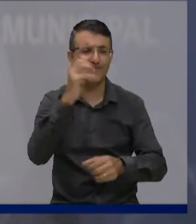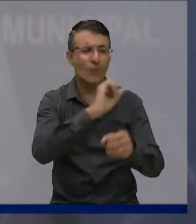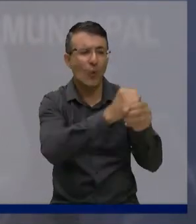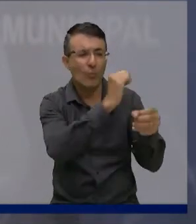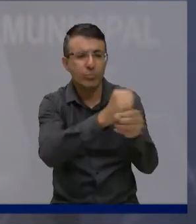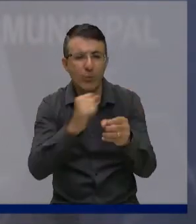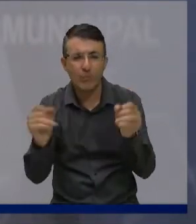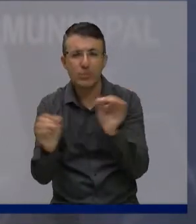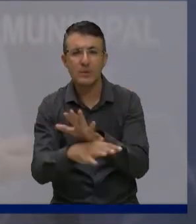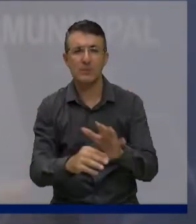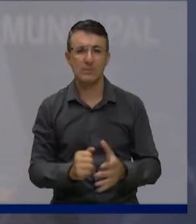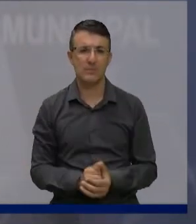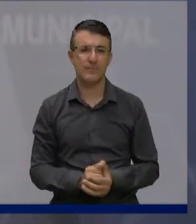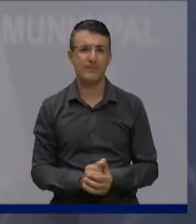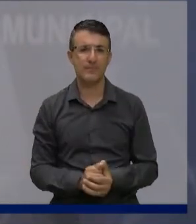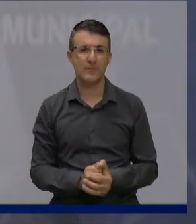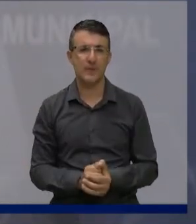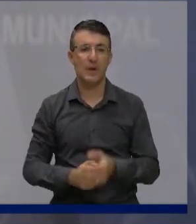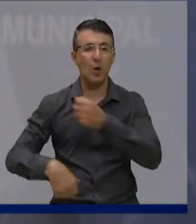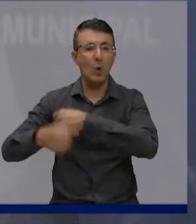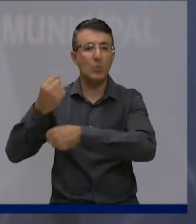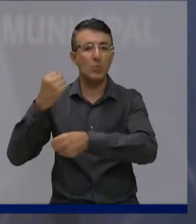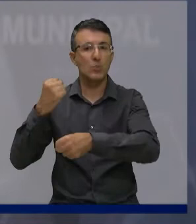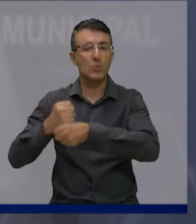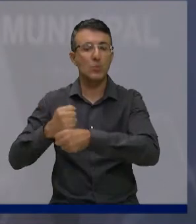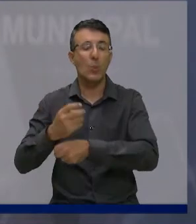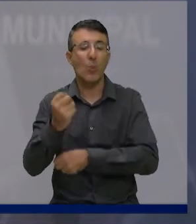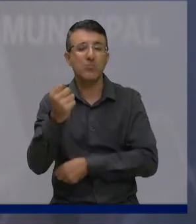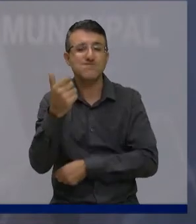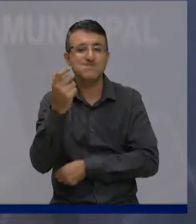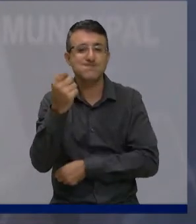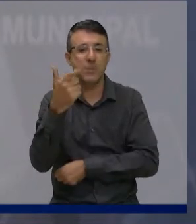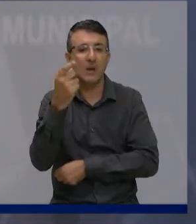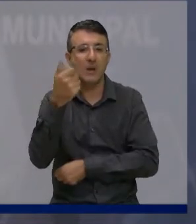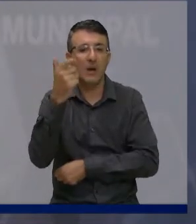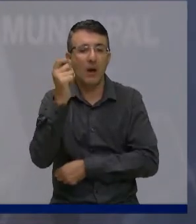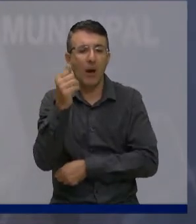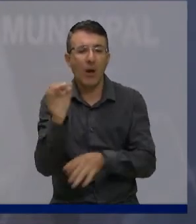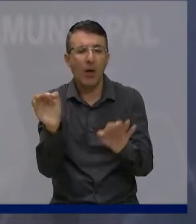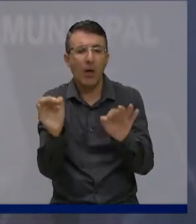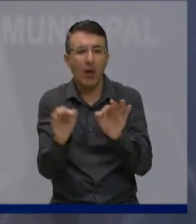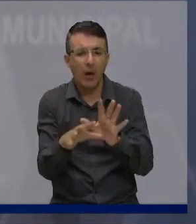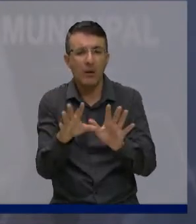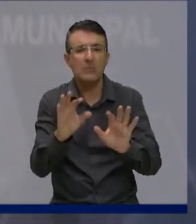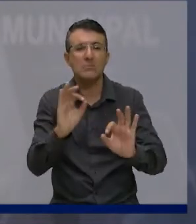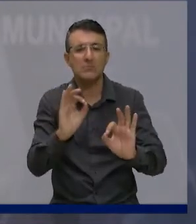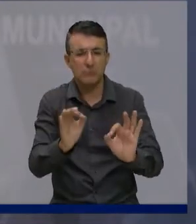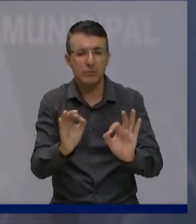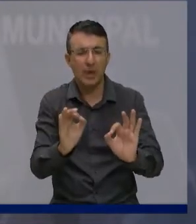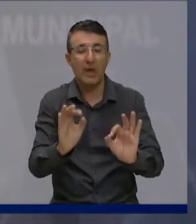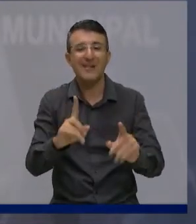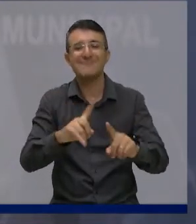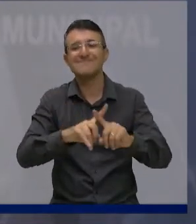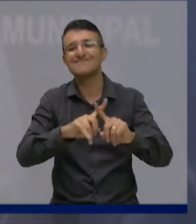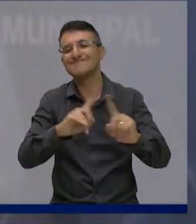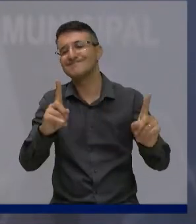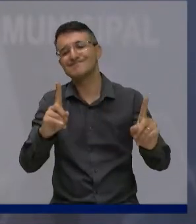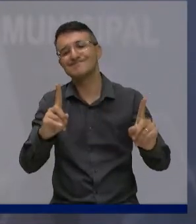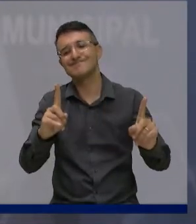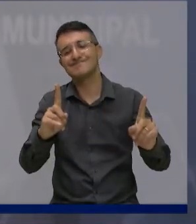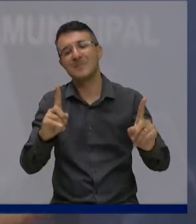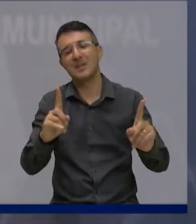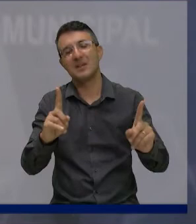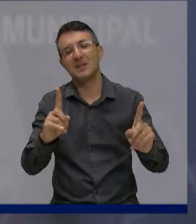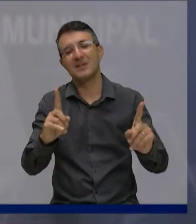concluída. E o ano passado quase que isso se resolveu mas acabou não se resolvendo no ano passado.